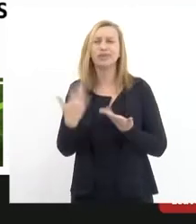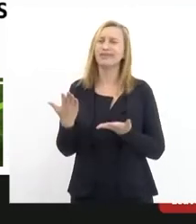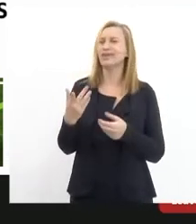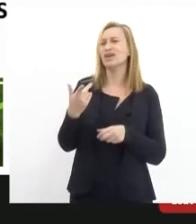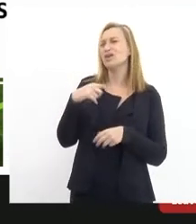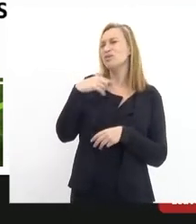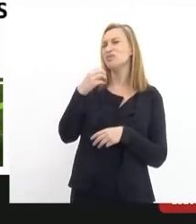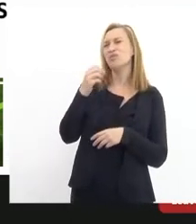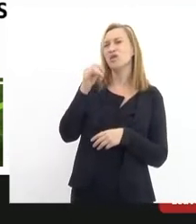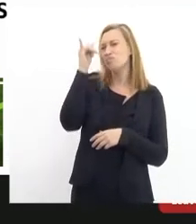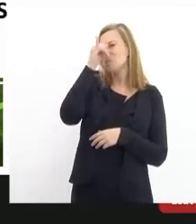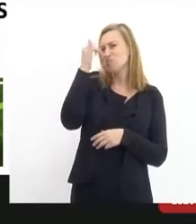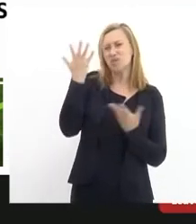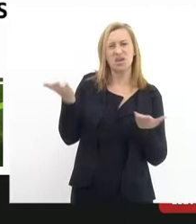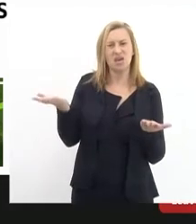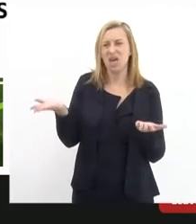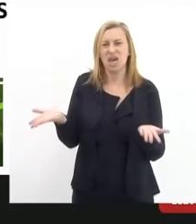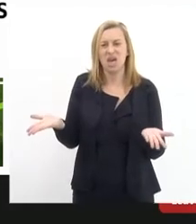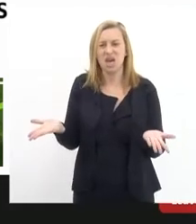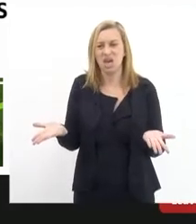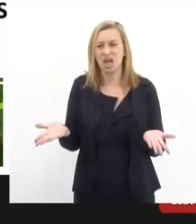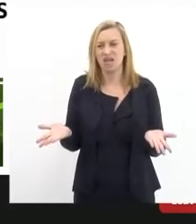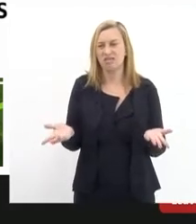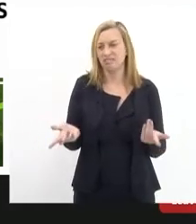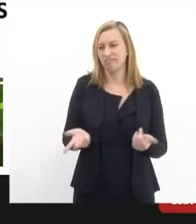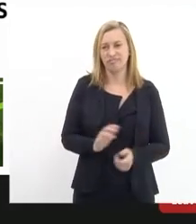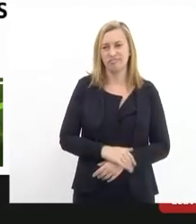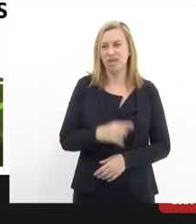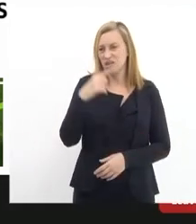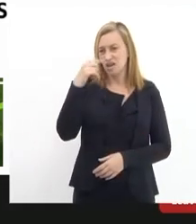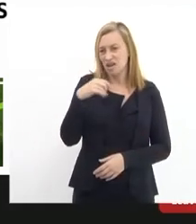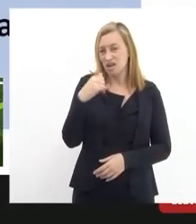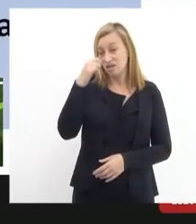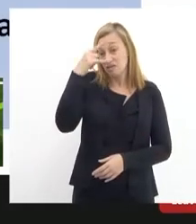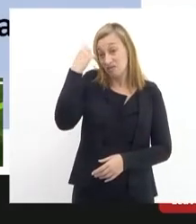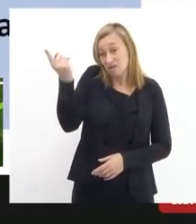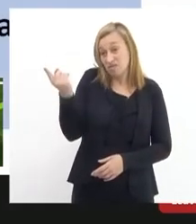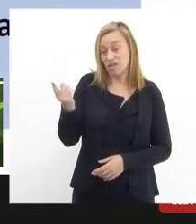apenas uma antiga forma de forçar negócios. Vamos adiante.